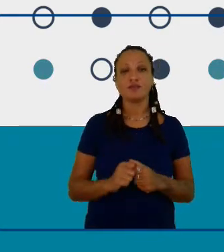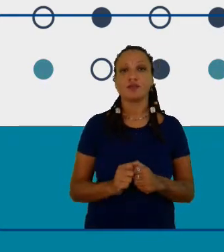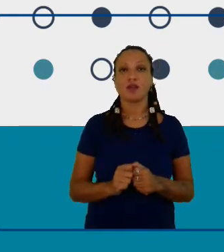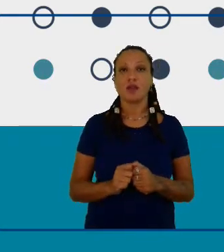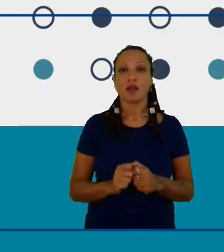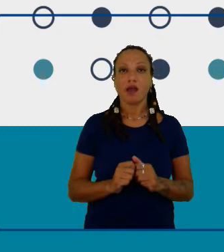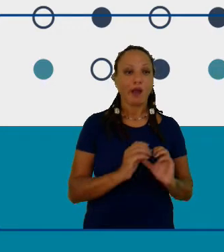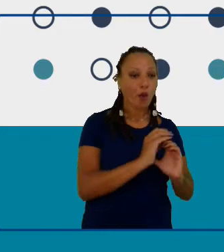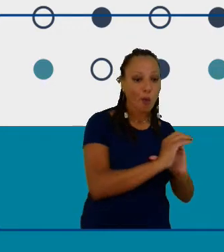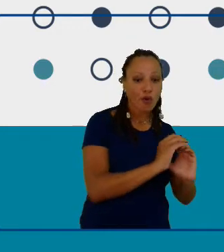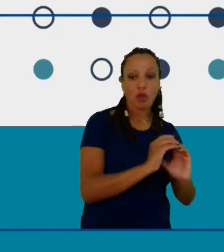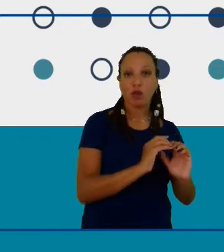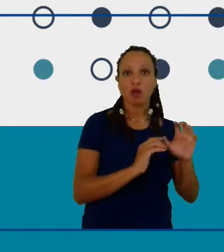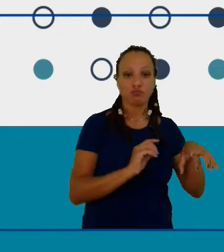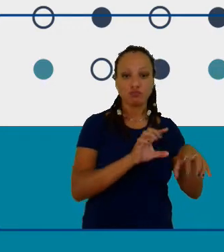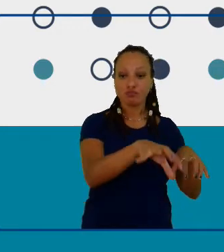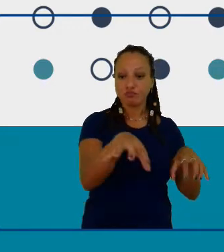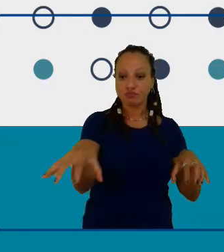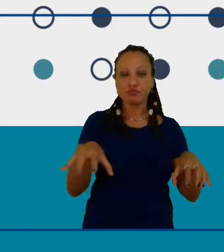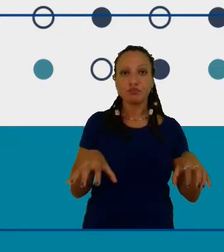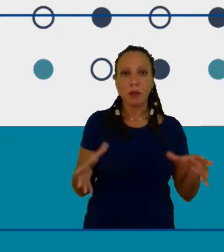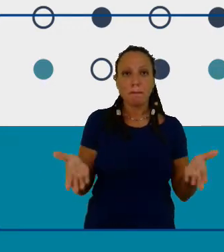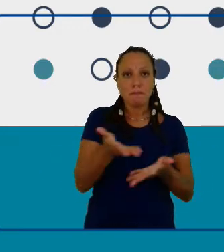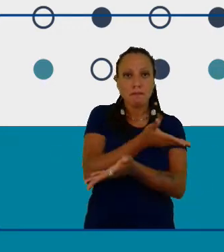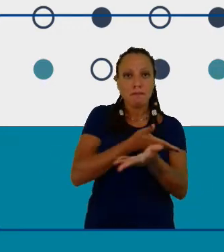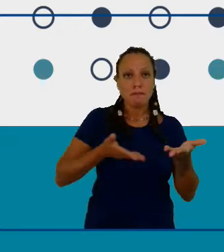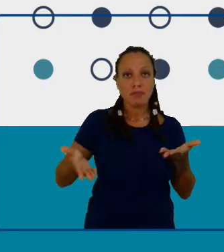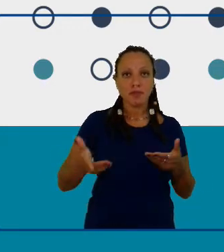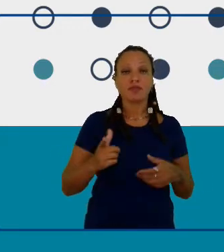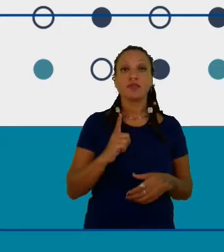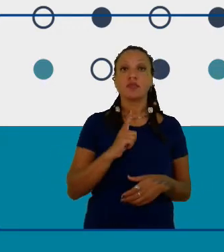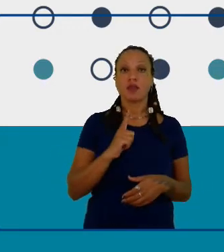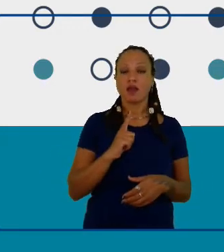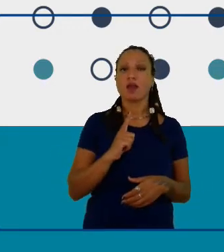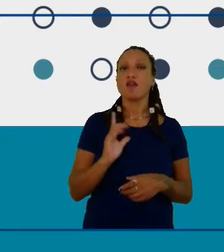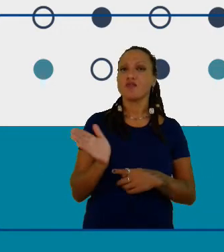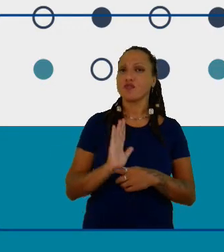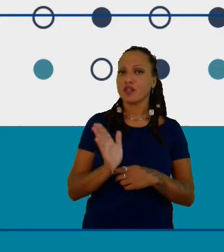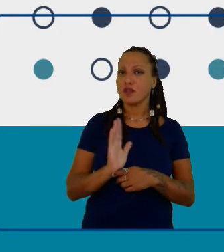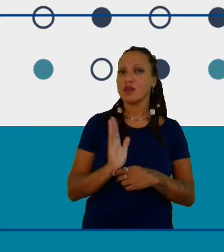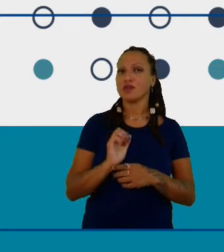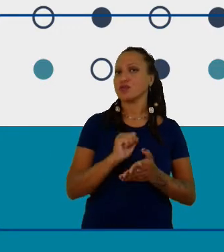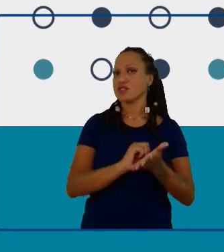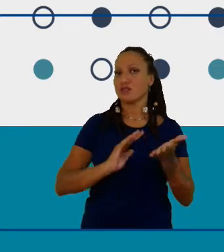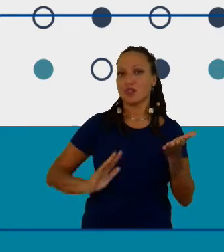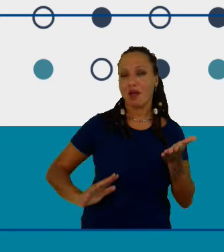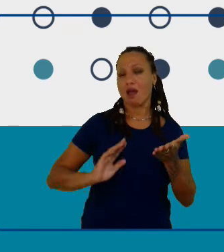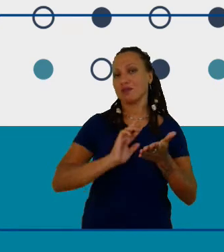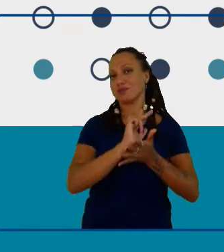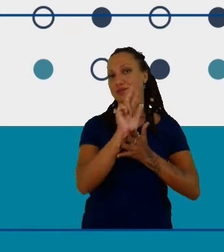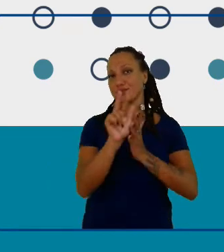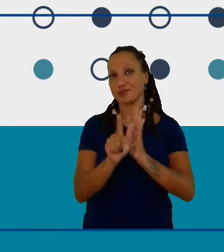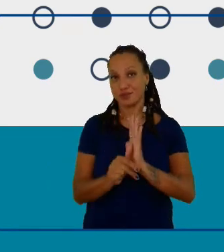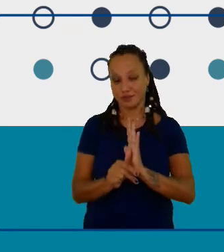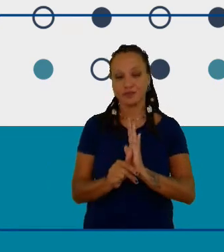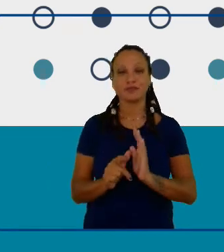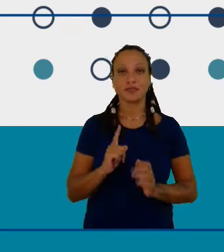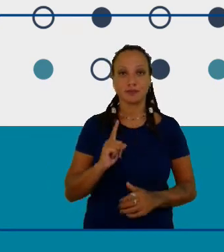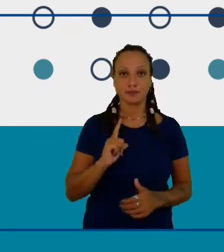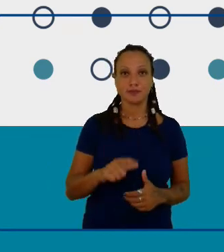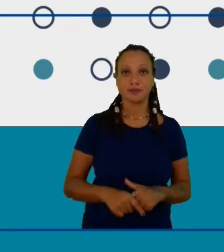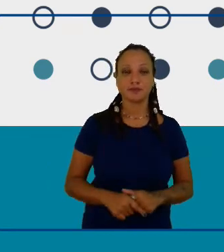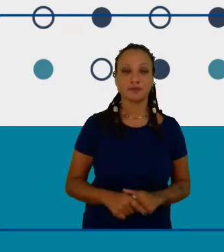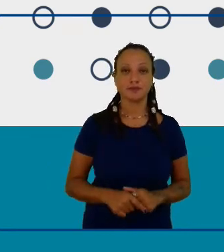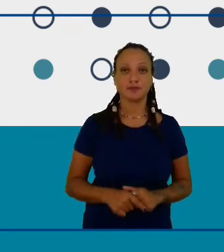sobre o que estão fazendo temos também uma coleção de vídeos e atividades no clube e muito mais próximo slide por favor